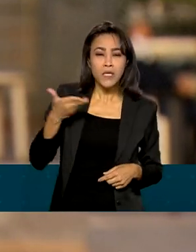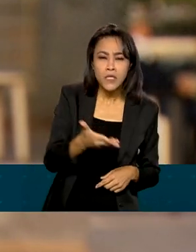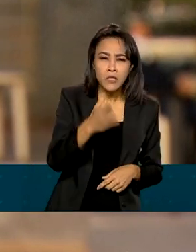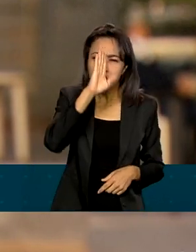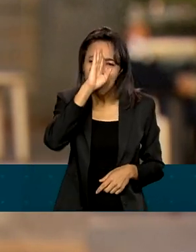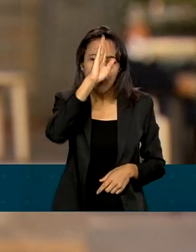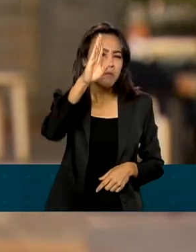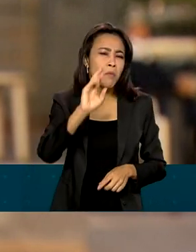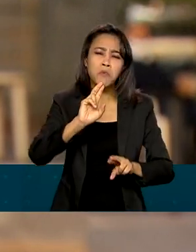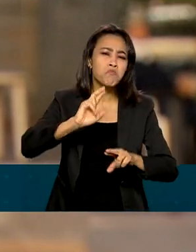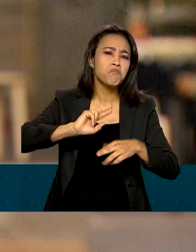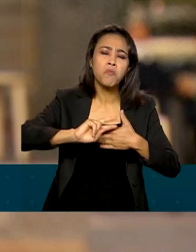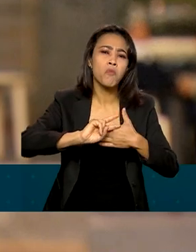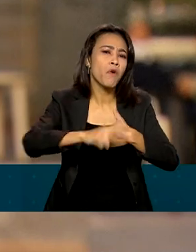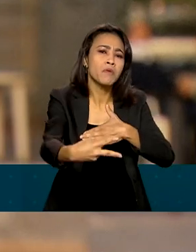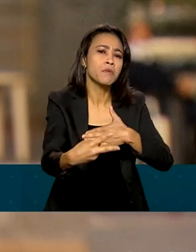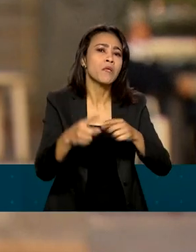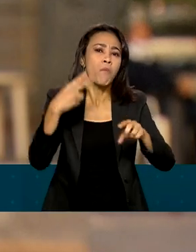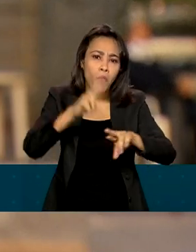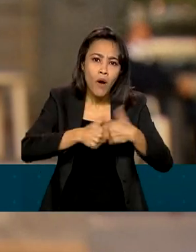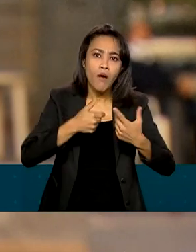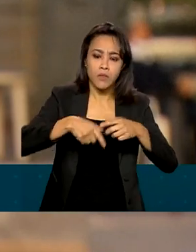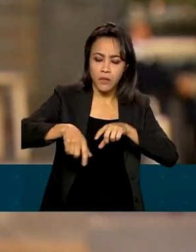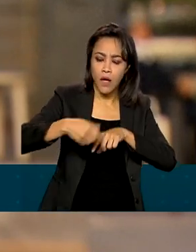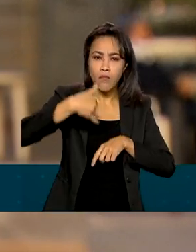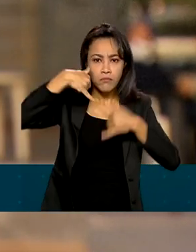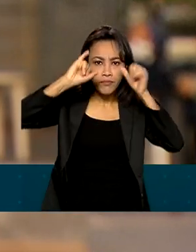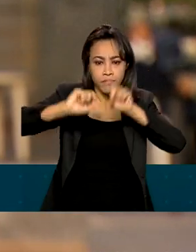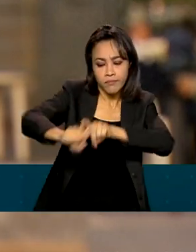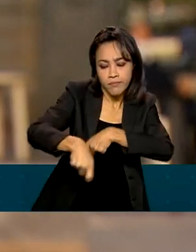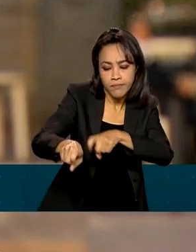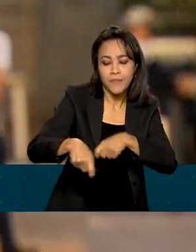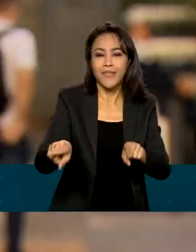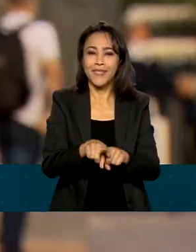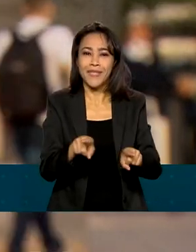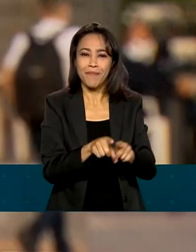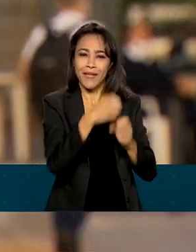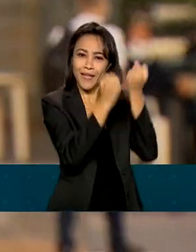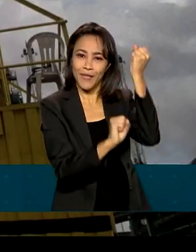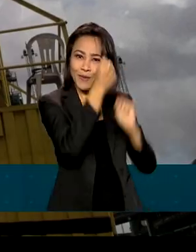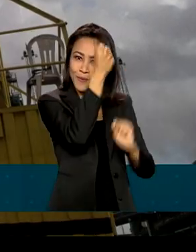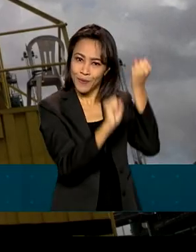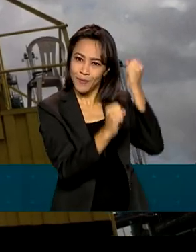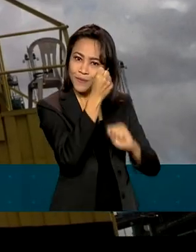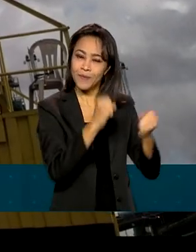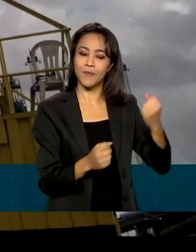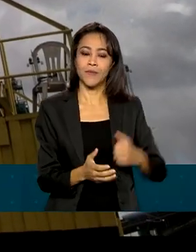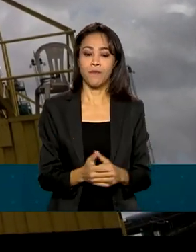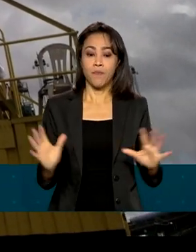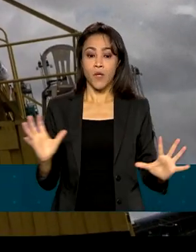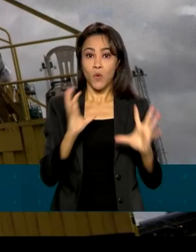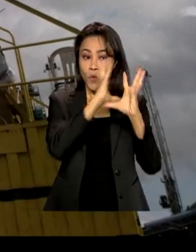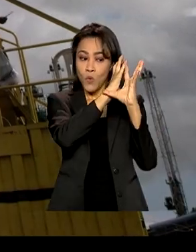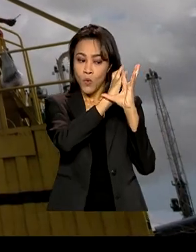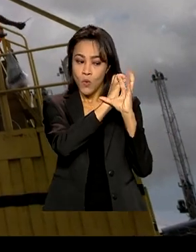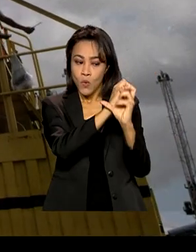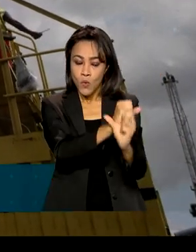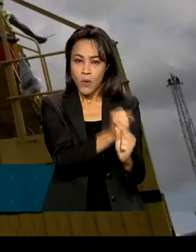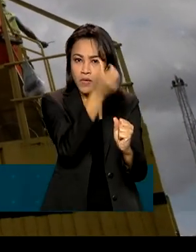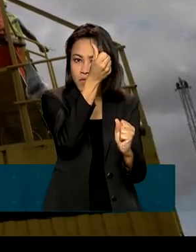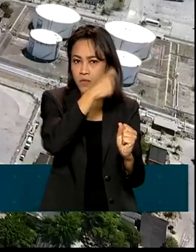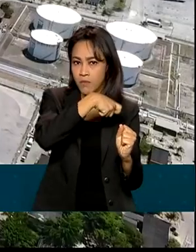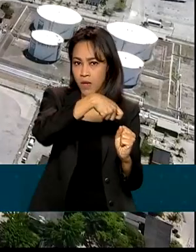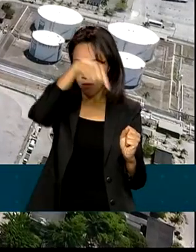principalmente pelo setor agropecuário e da indústria de transformação. No acumulado dos seis primeiros